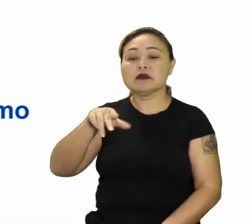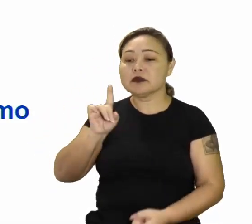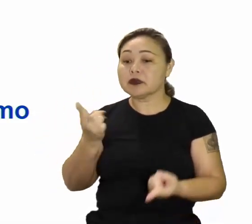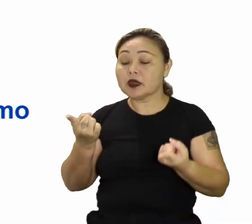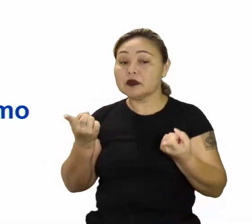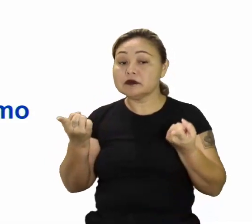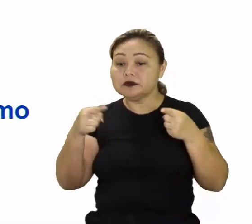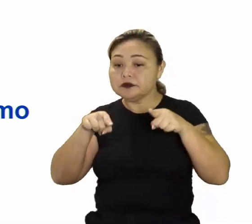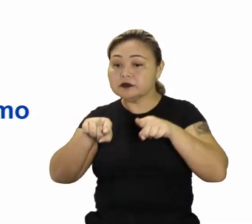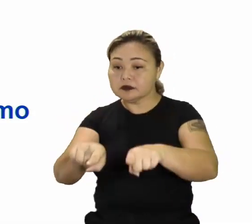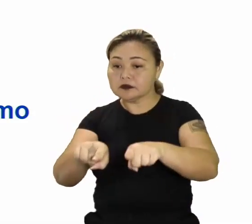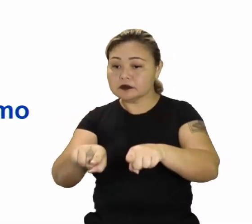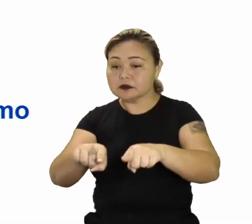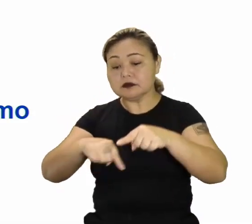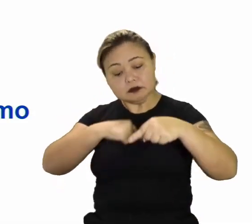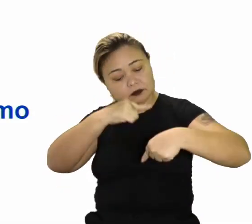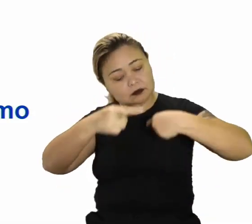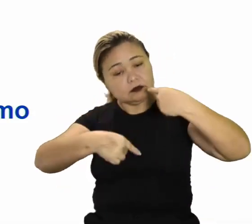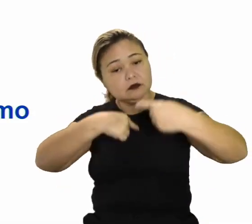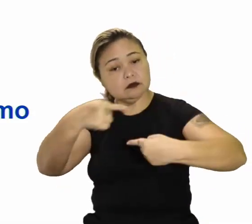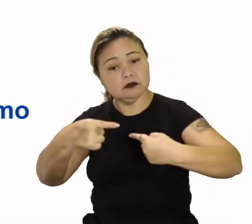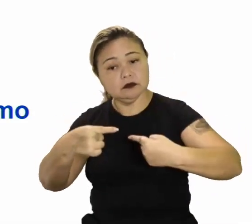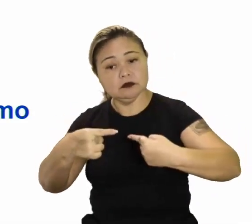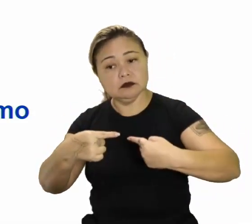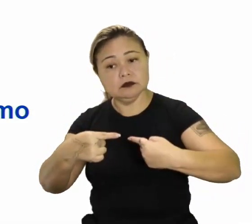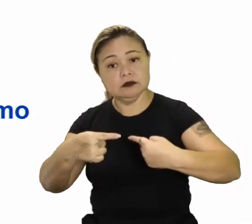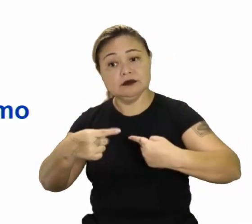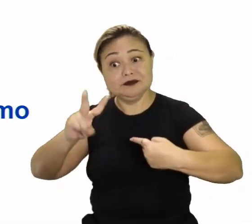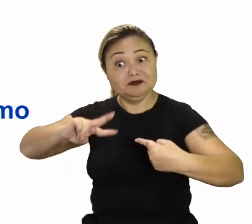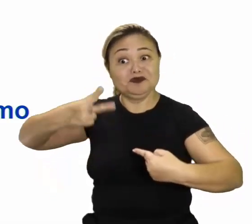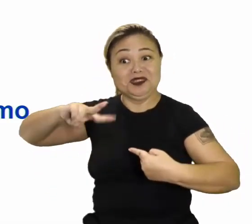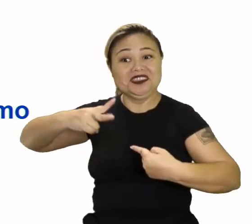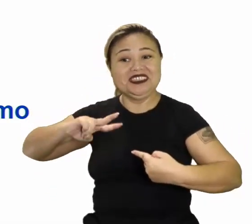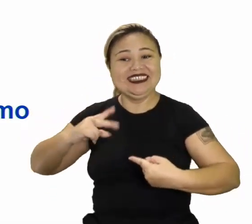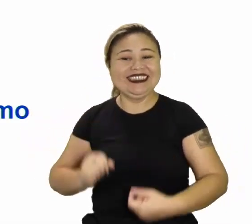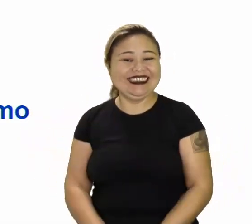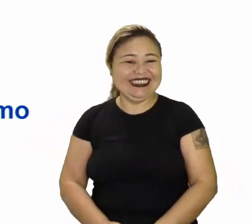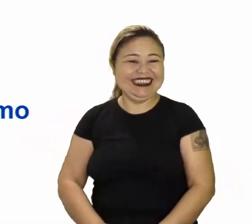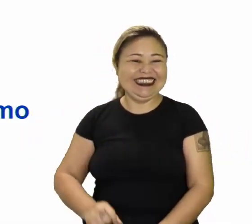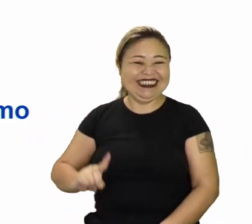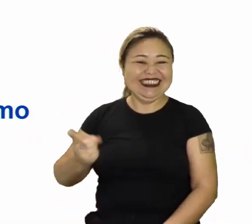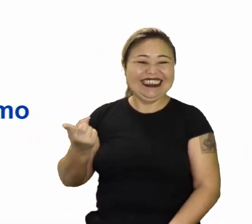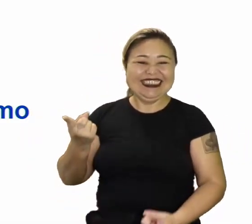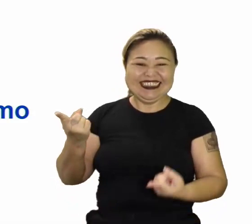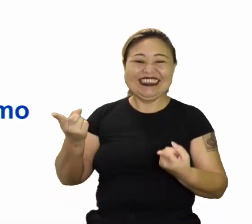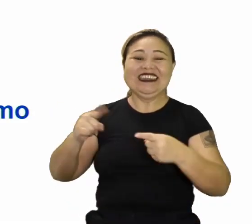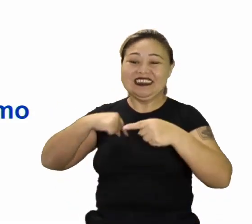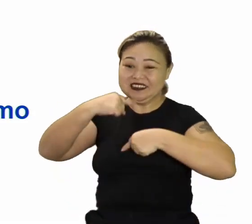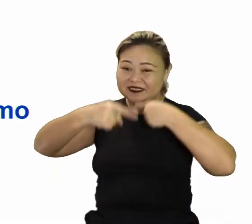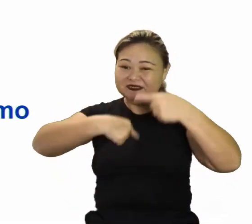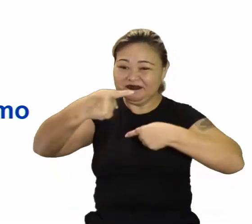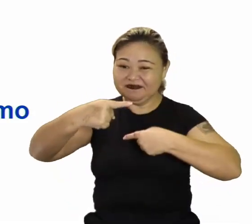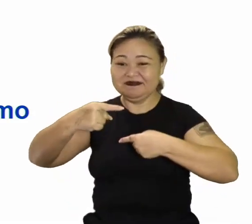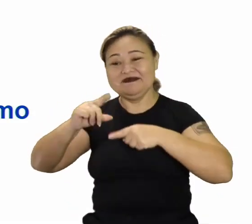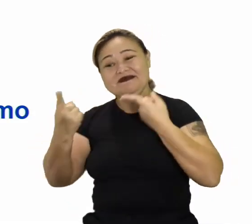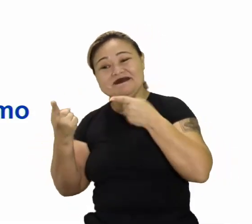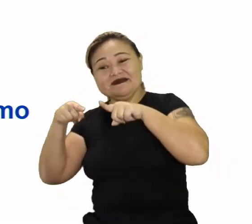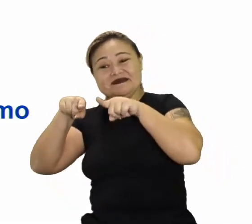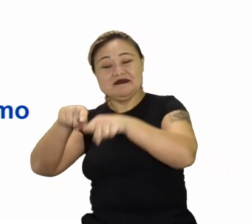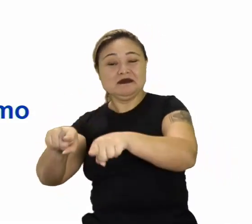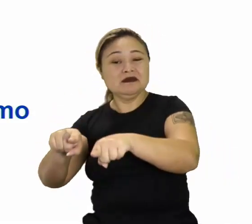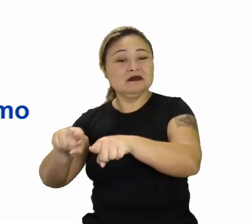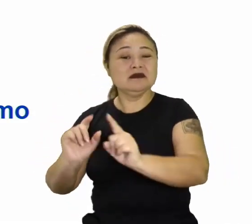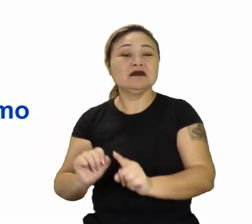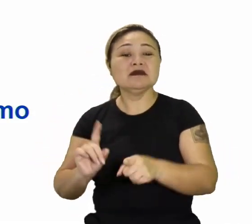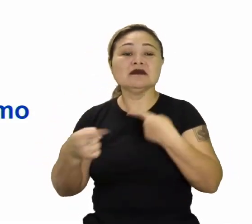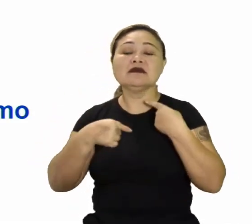simultâneos e safes sequenciais. Eu falei ao contrário, né? Mas tudo bem. Safes sequenciais e safes simultâneos.